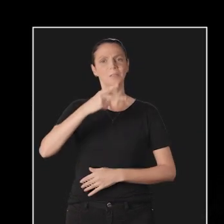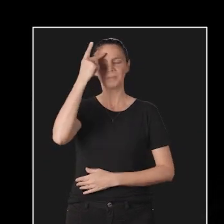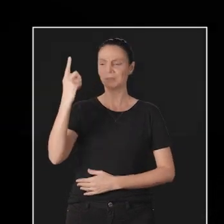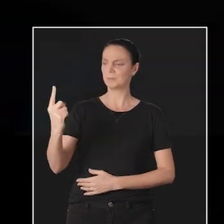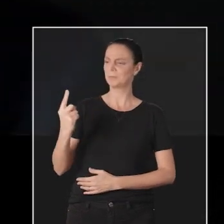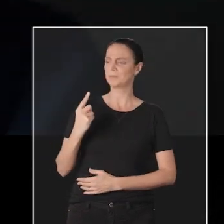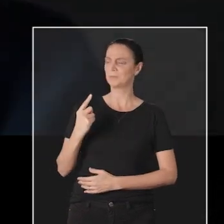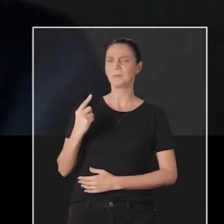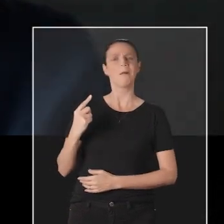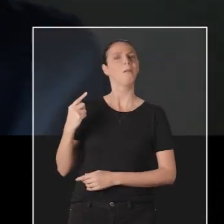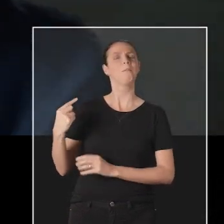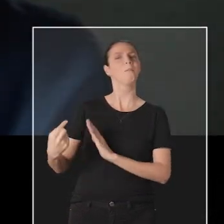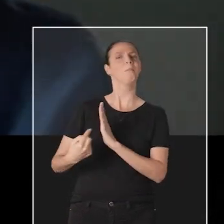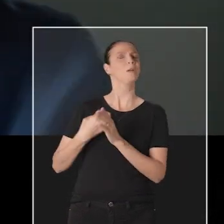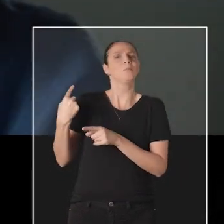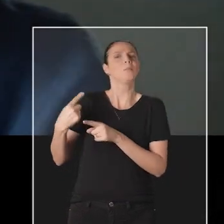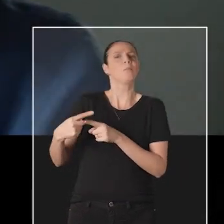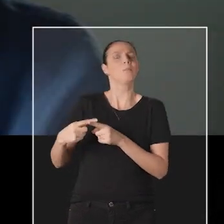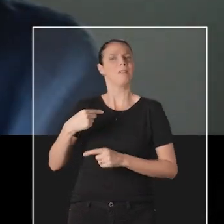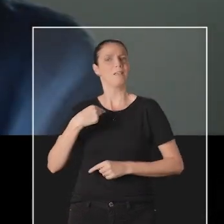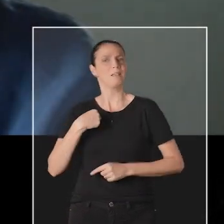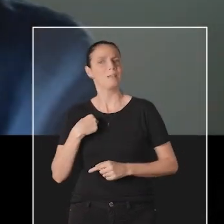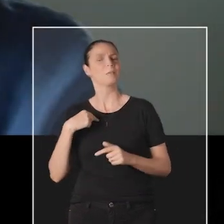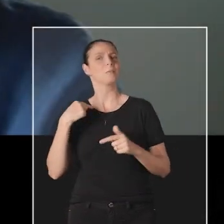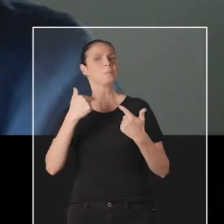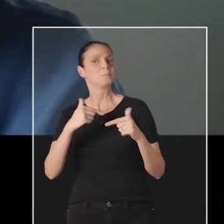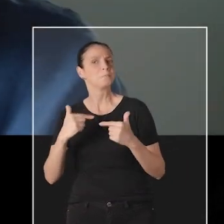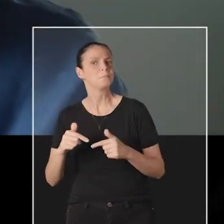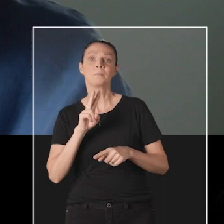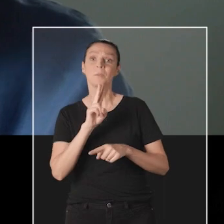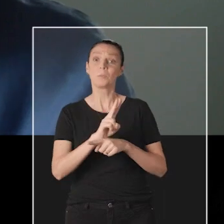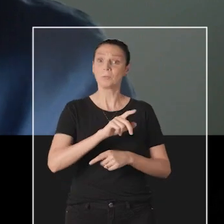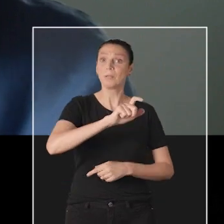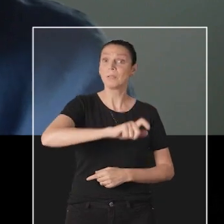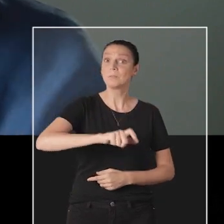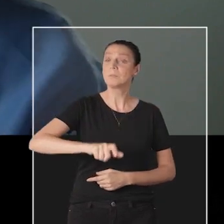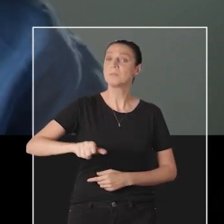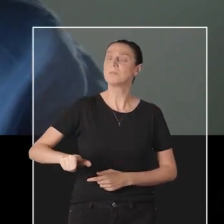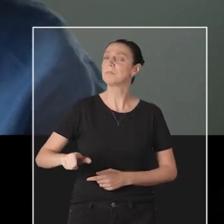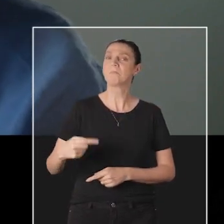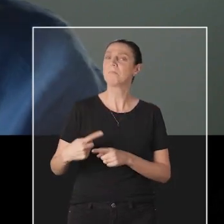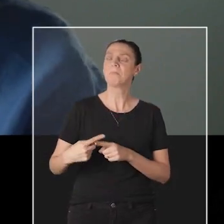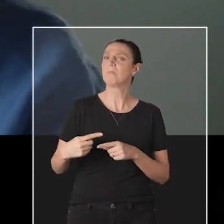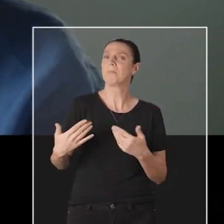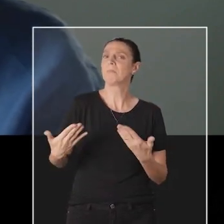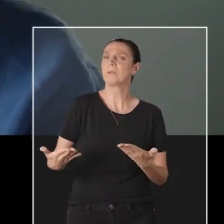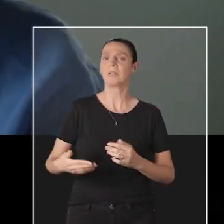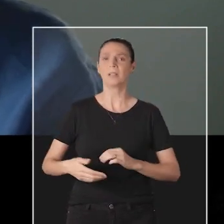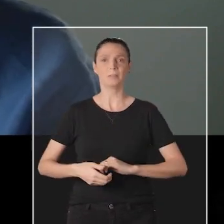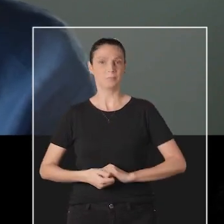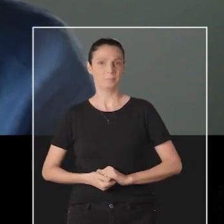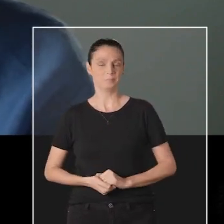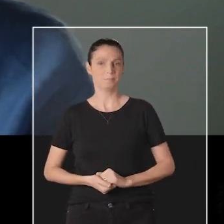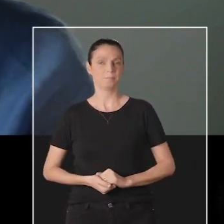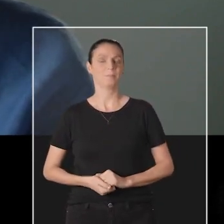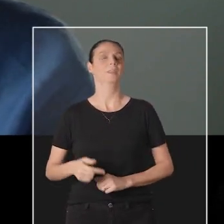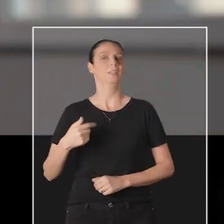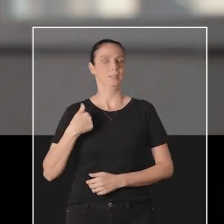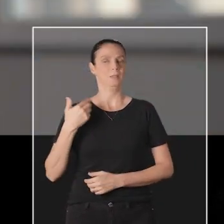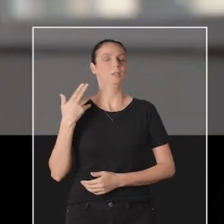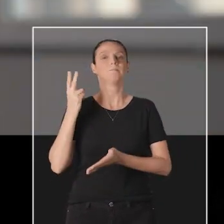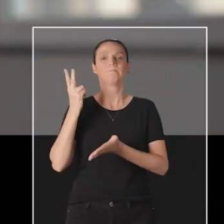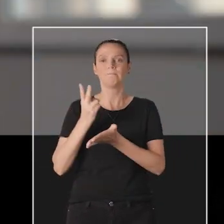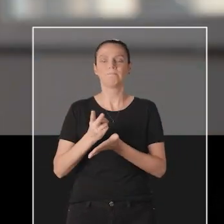Às vezes me pergunto por que eu estou dedicando a minha vida ou envolvi a minha vida para o cuidado das pessoas.